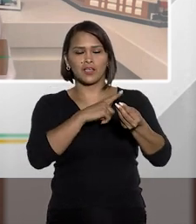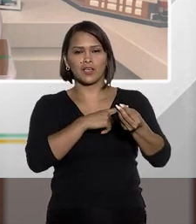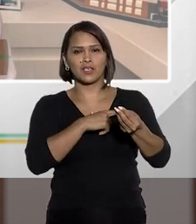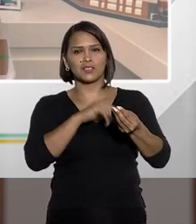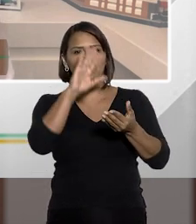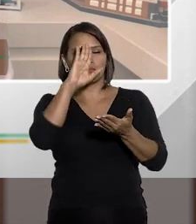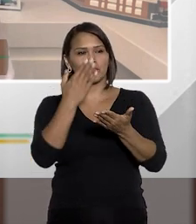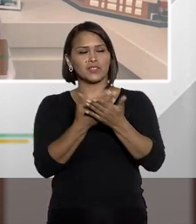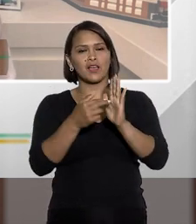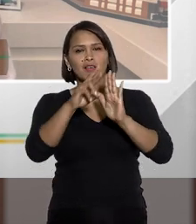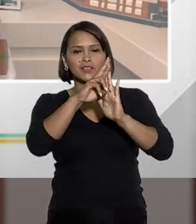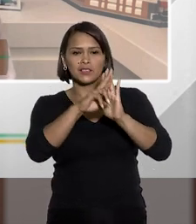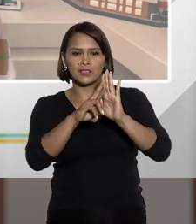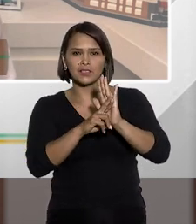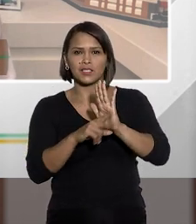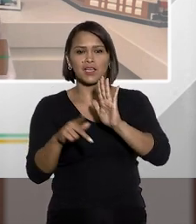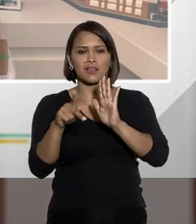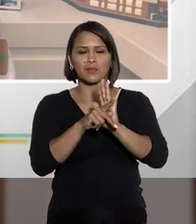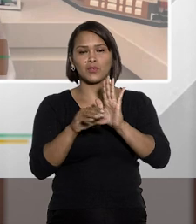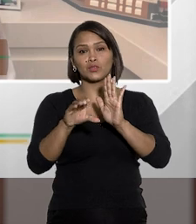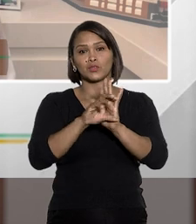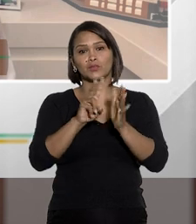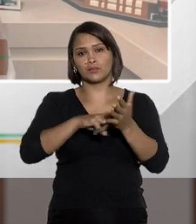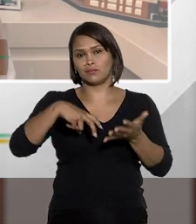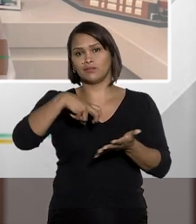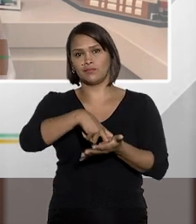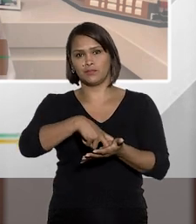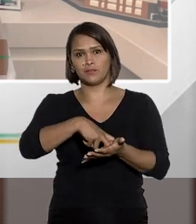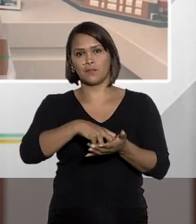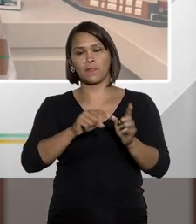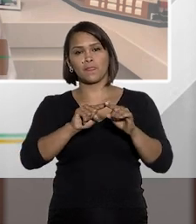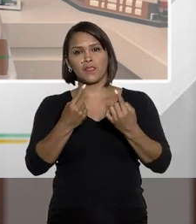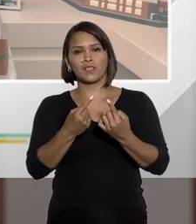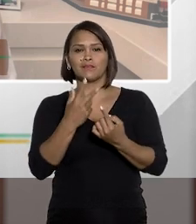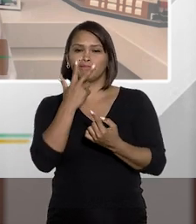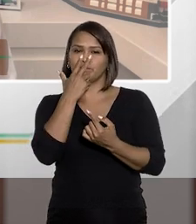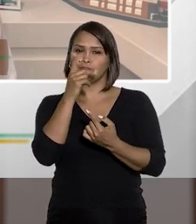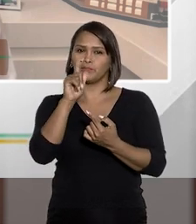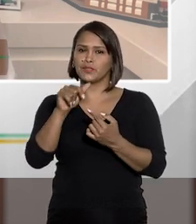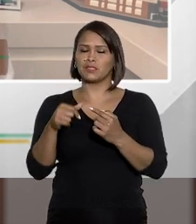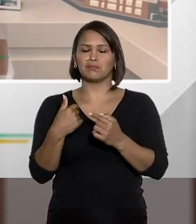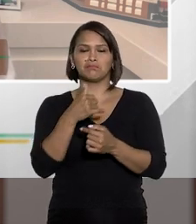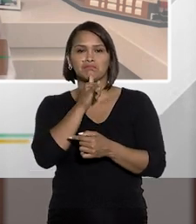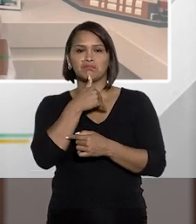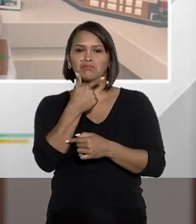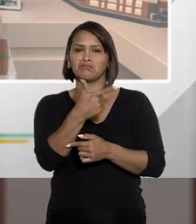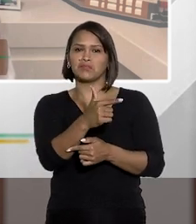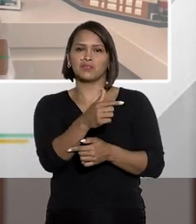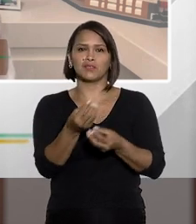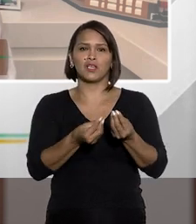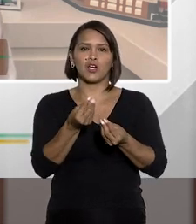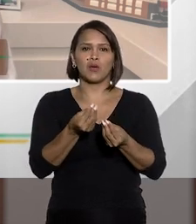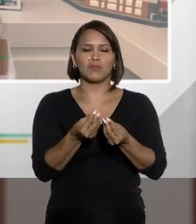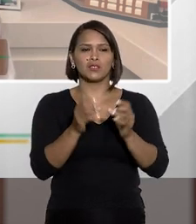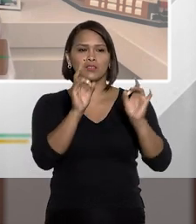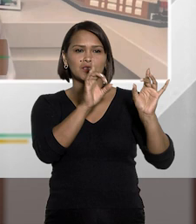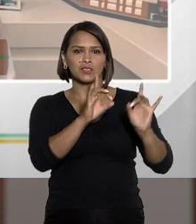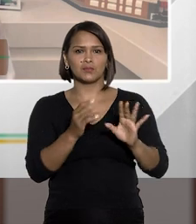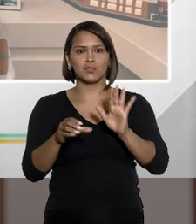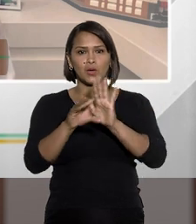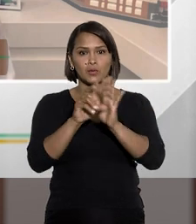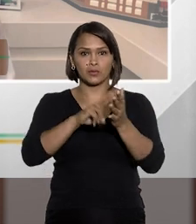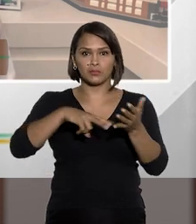eu tenho que me valer do regramento lá constante do código penal. Então eu acho que infelizmente não tem como você